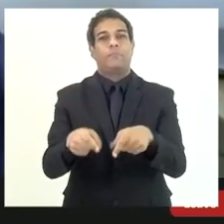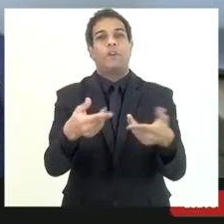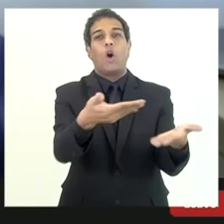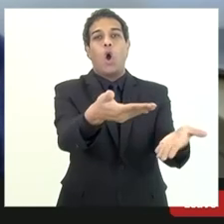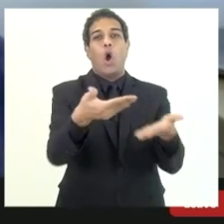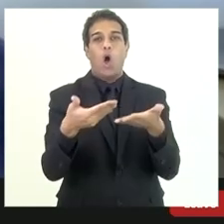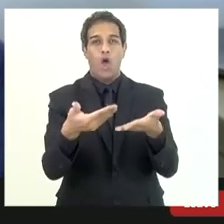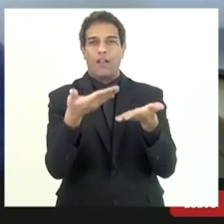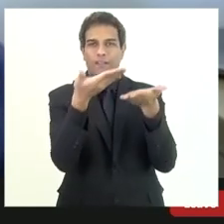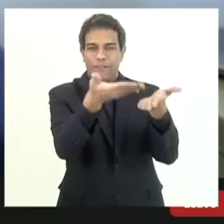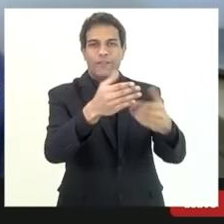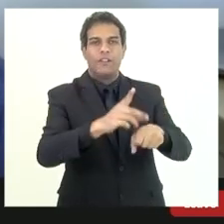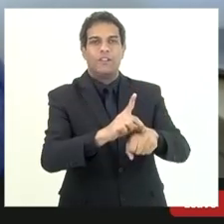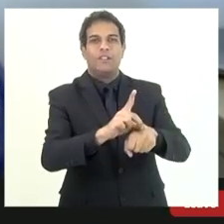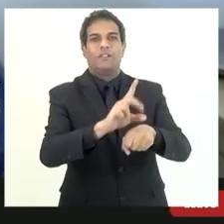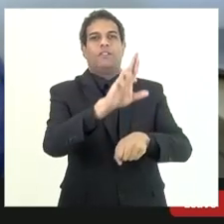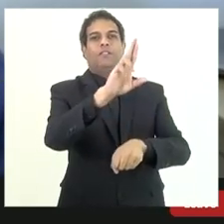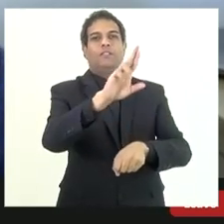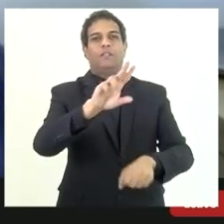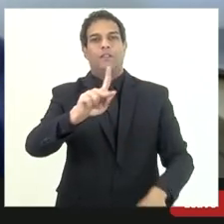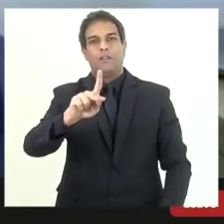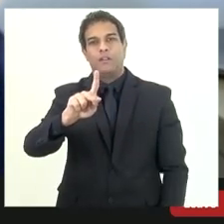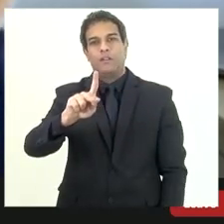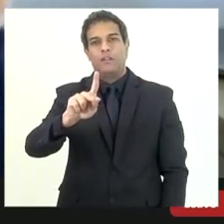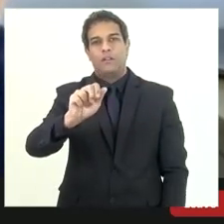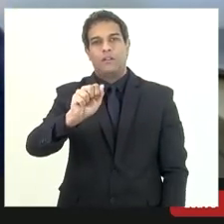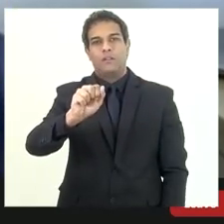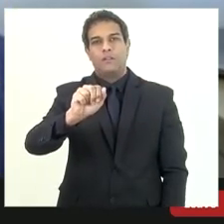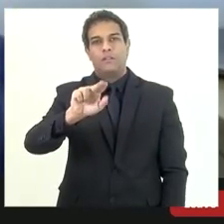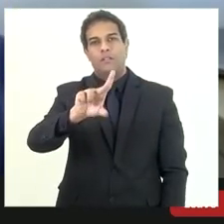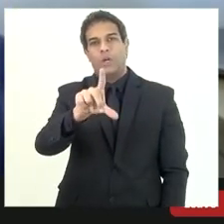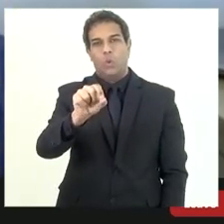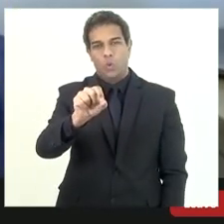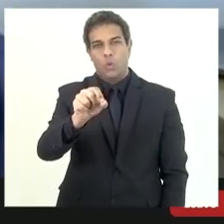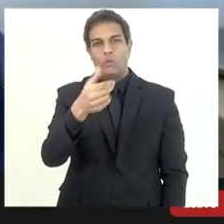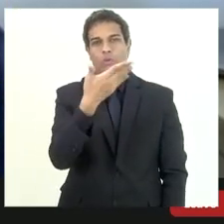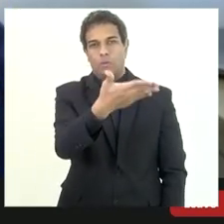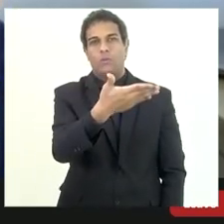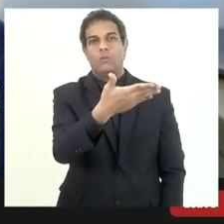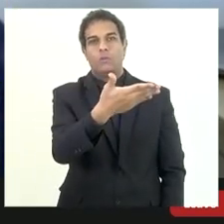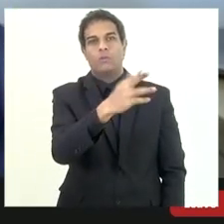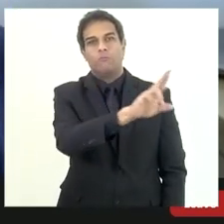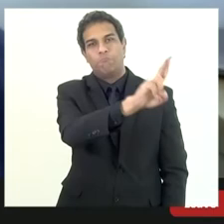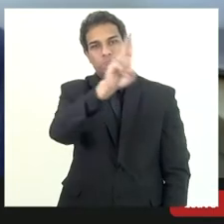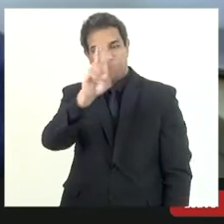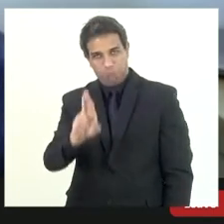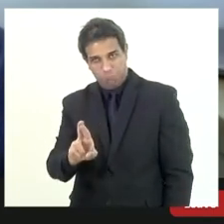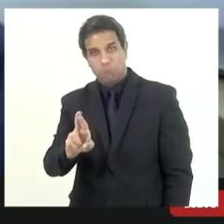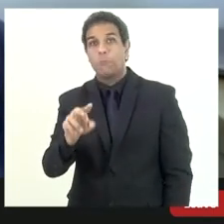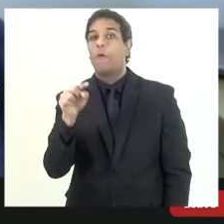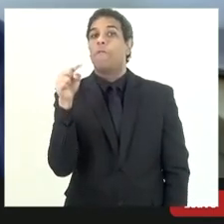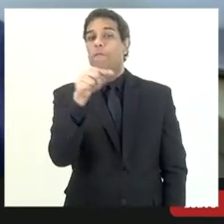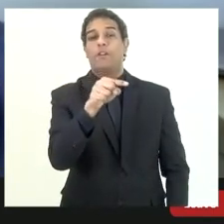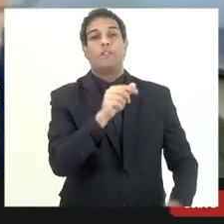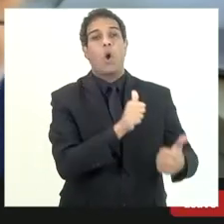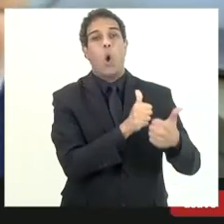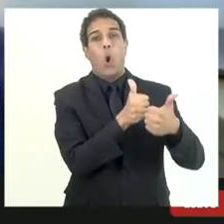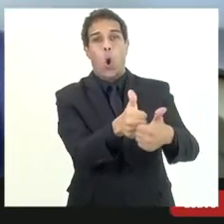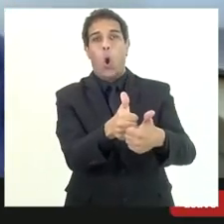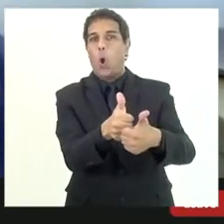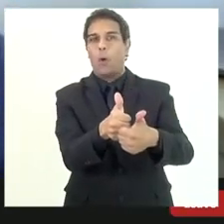também a nossa senhoria doutor André Cirne para estar presente já que o senhor acompanha esse tema